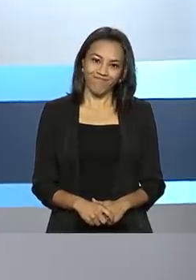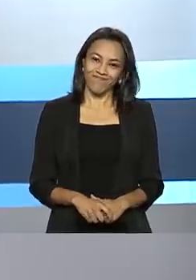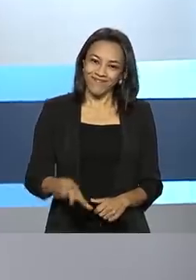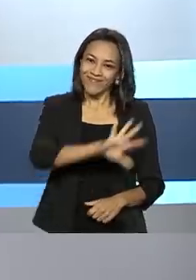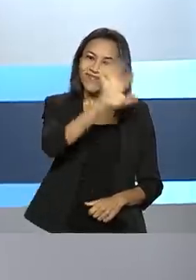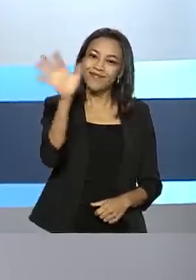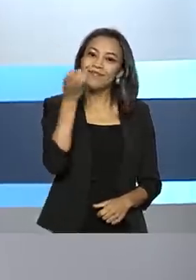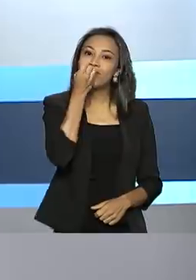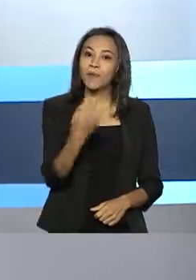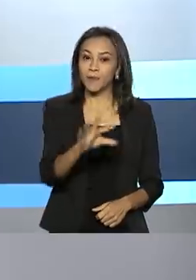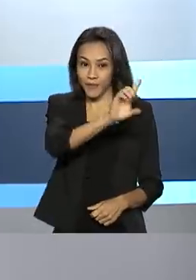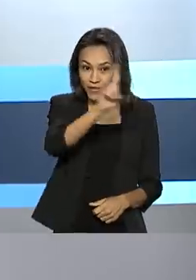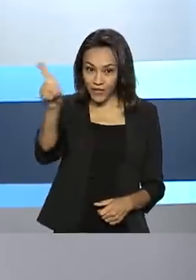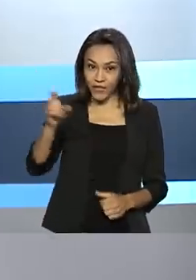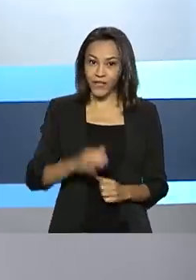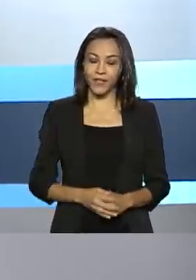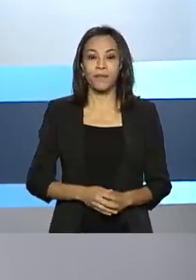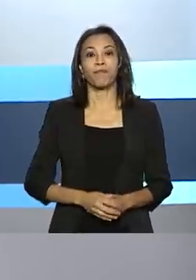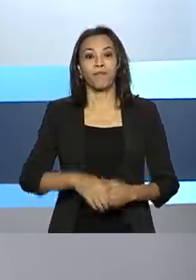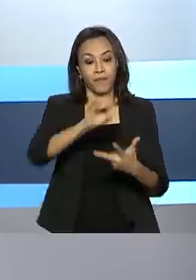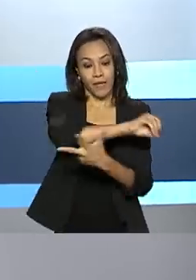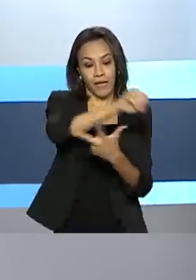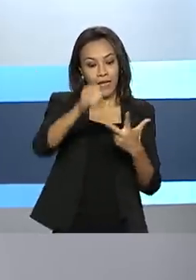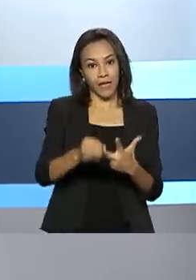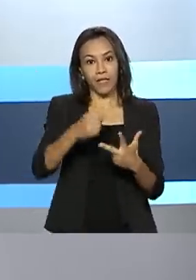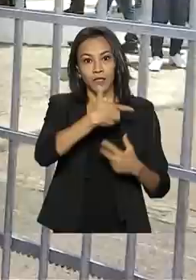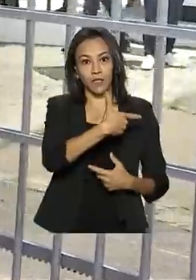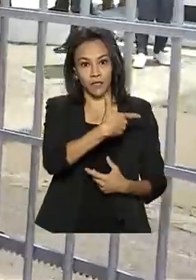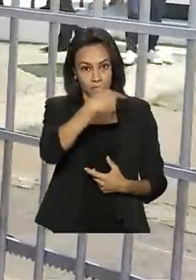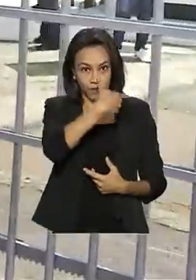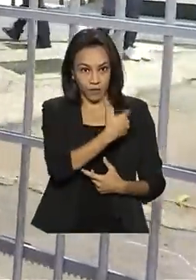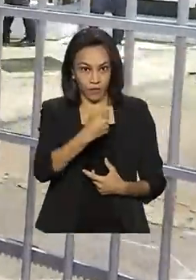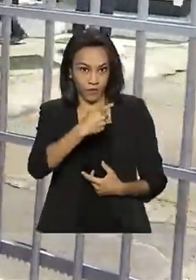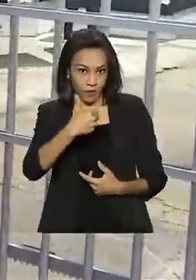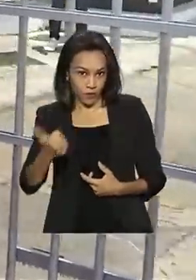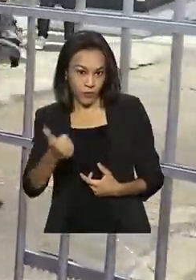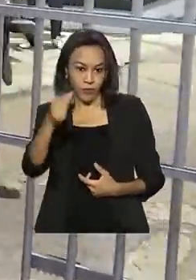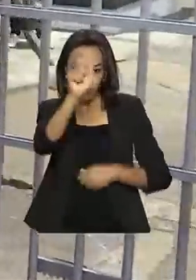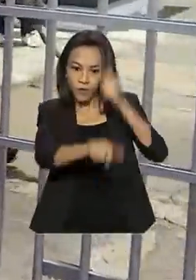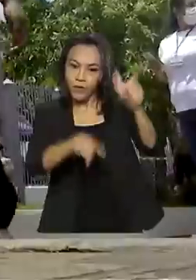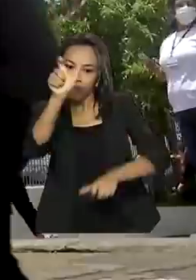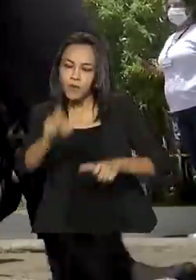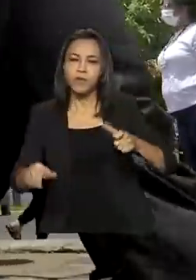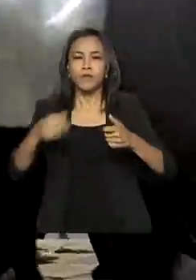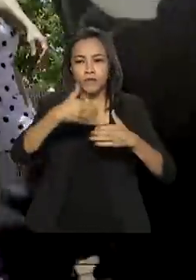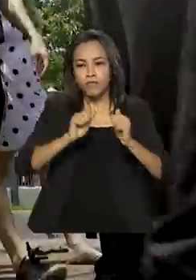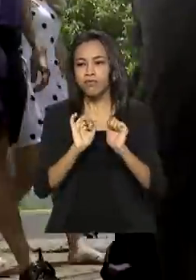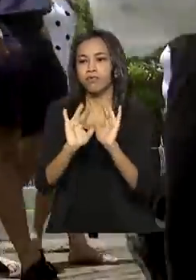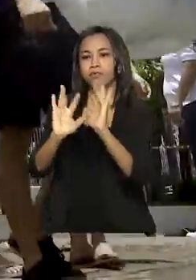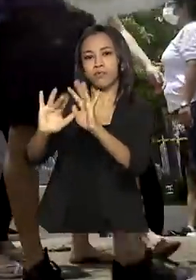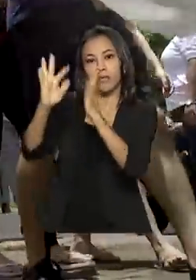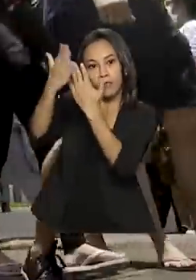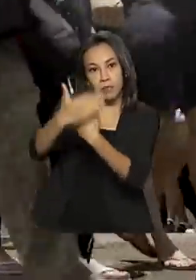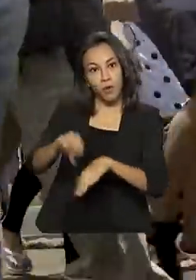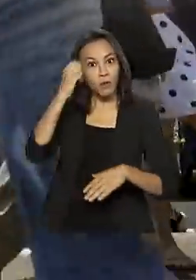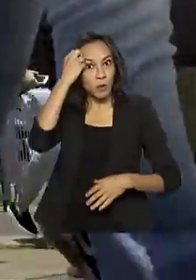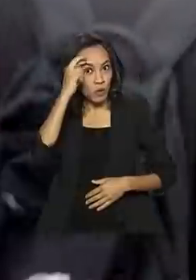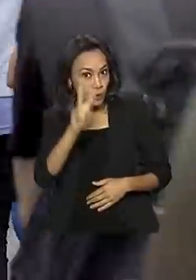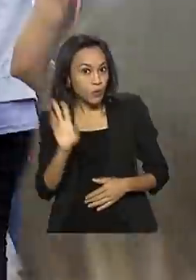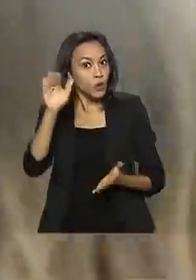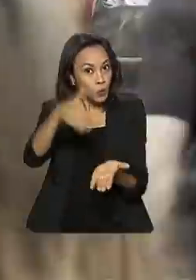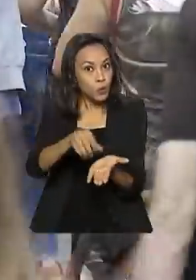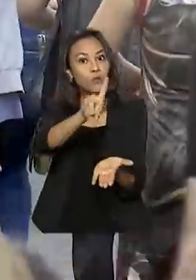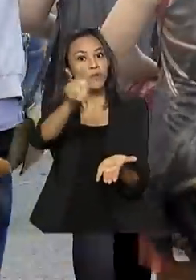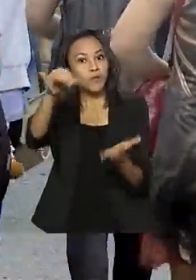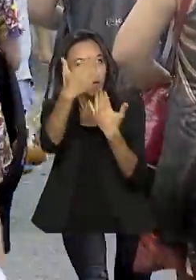Olá, bom dia. Enem 2021. Estudantes realizaram as provas do segundo e último dia do exame, um